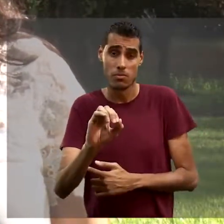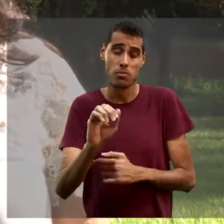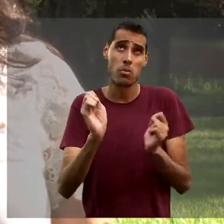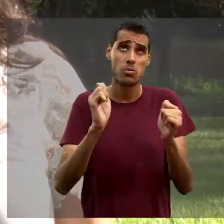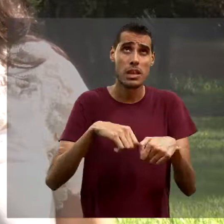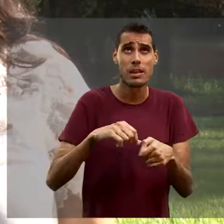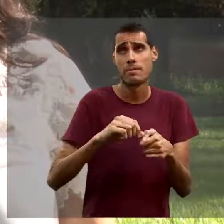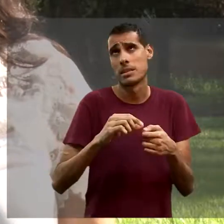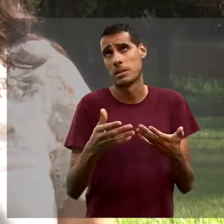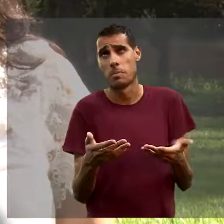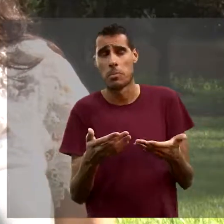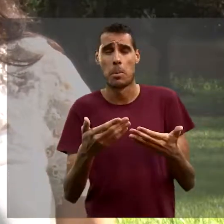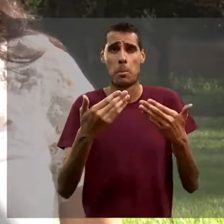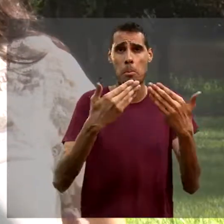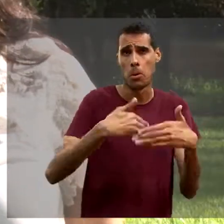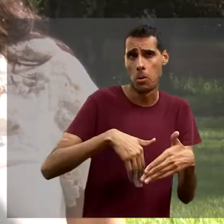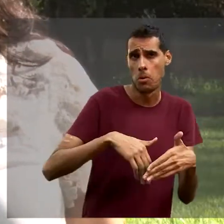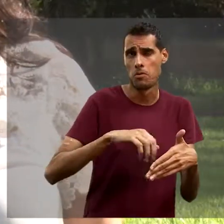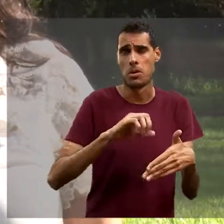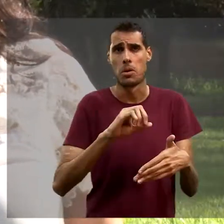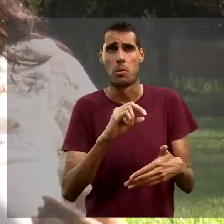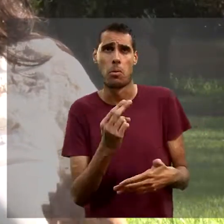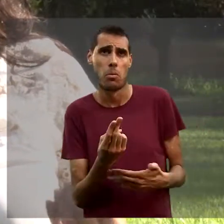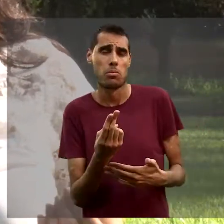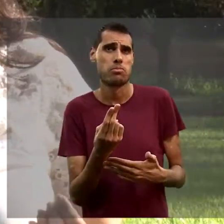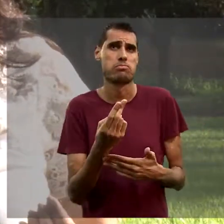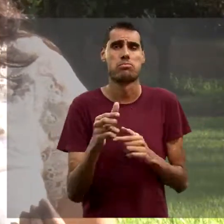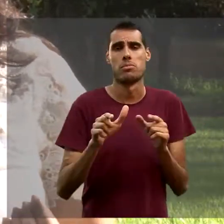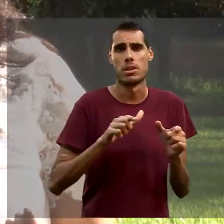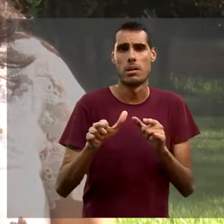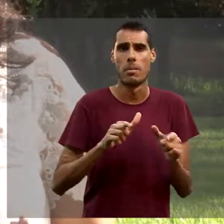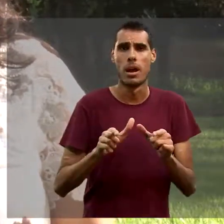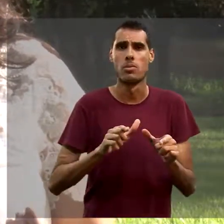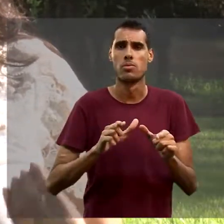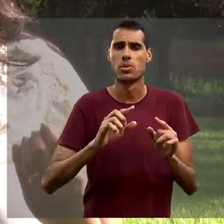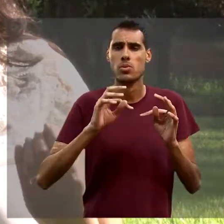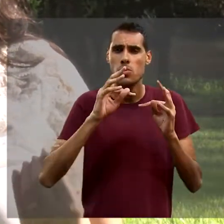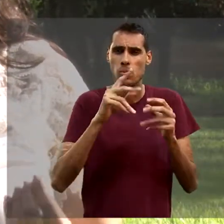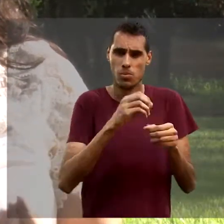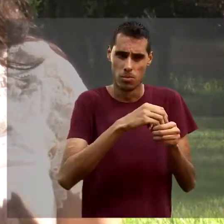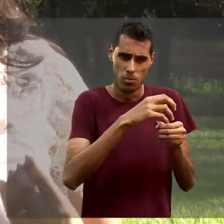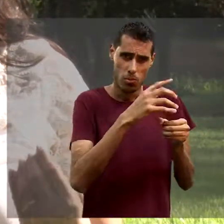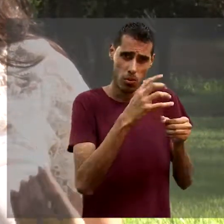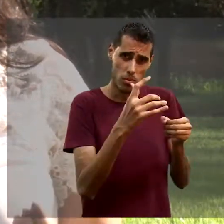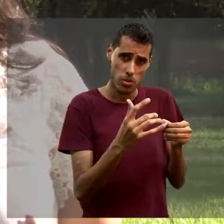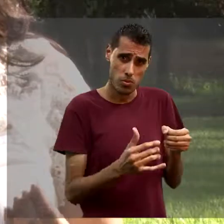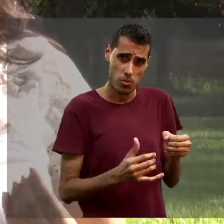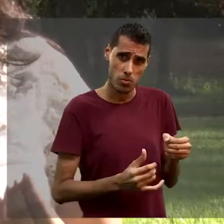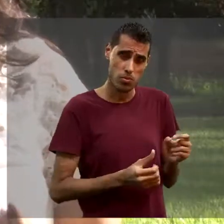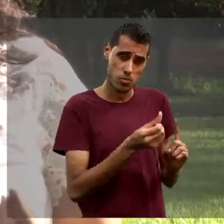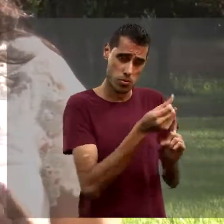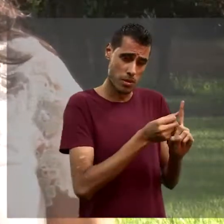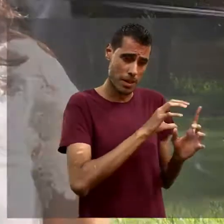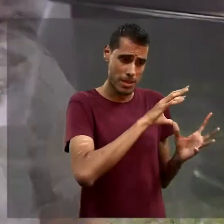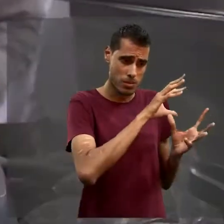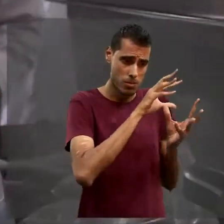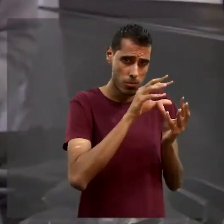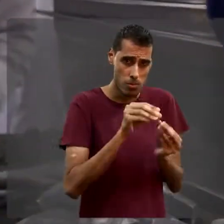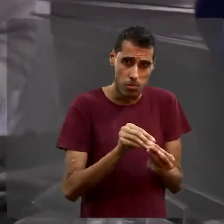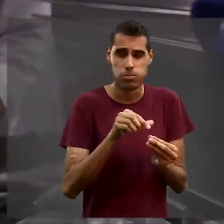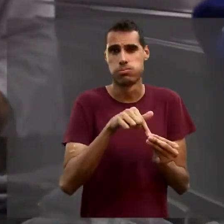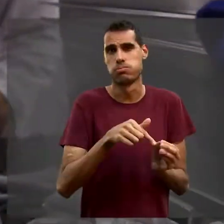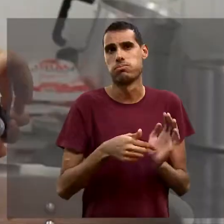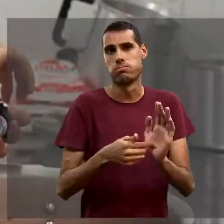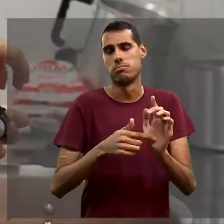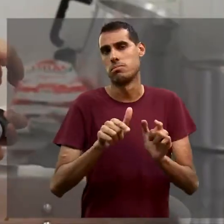prova ou um trabalho que integra todos os conteúdos que o aluno estudou durante o semestre.